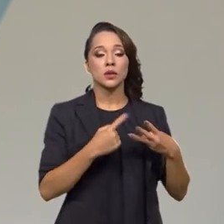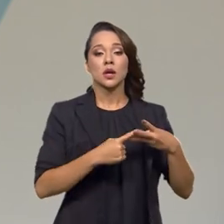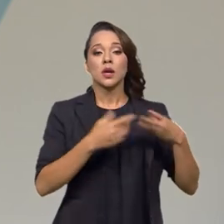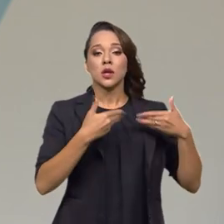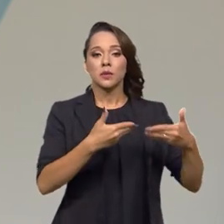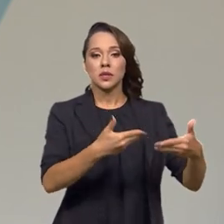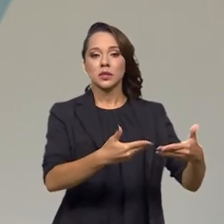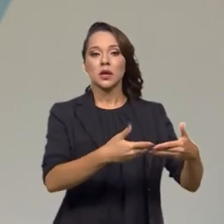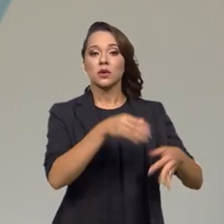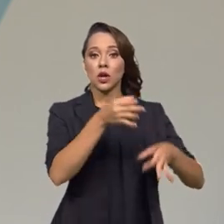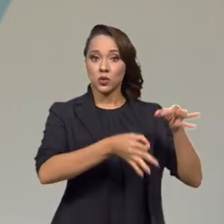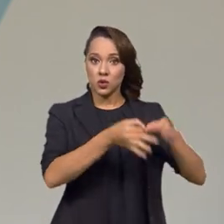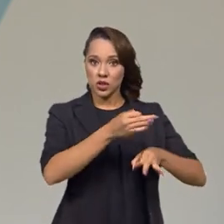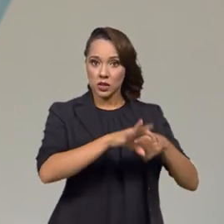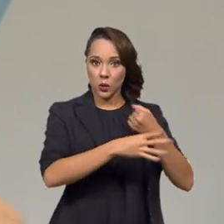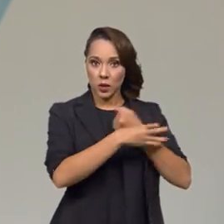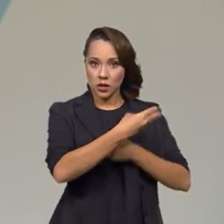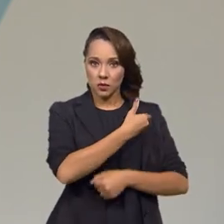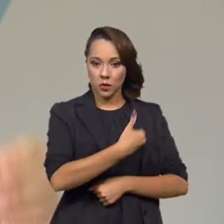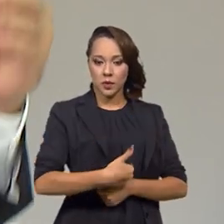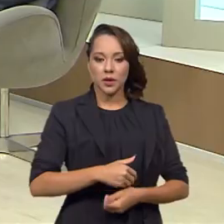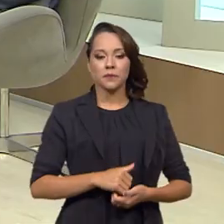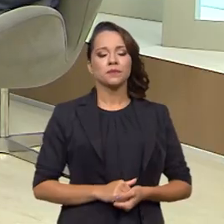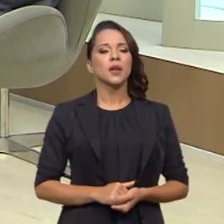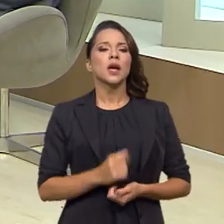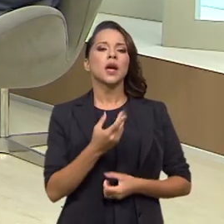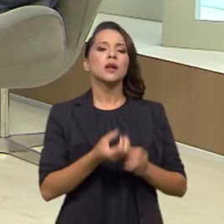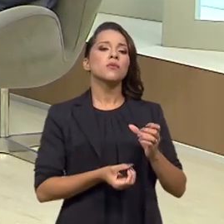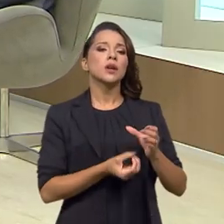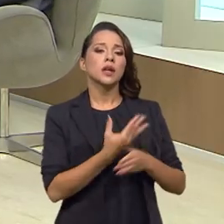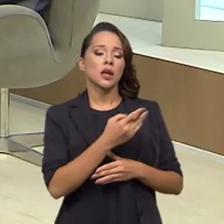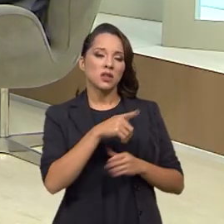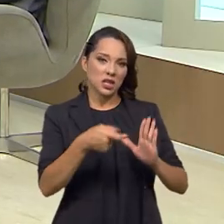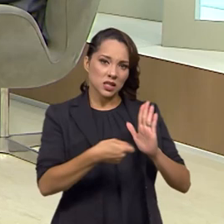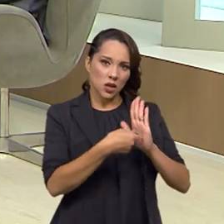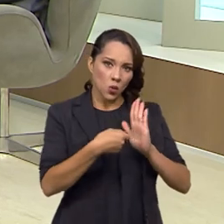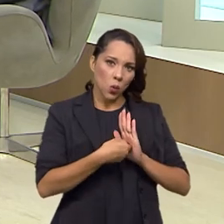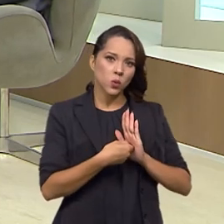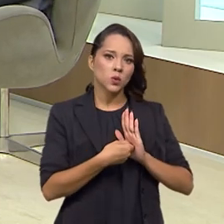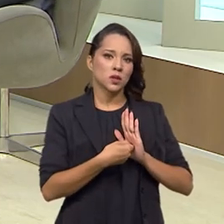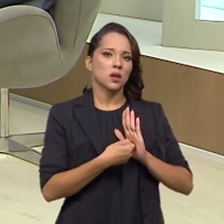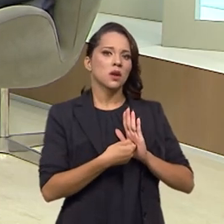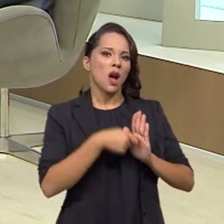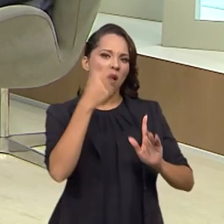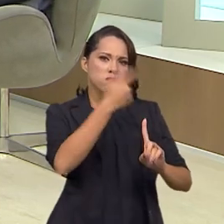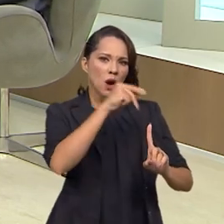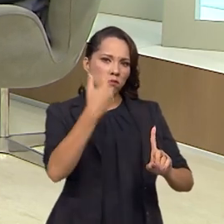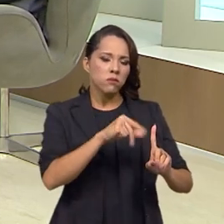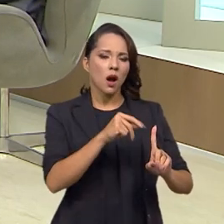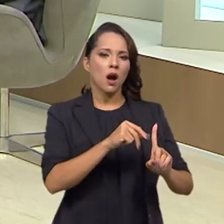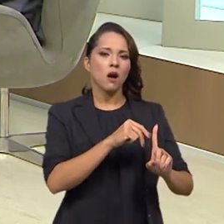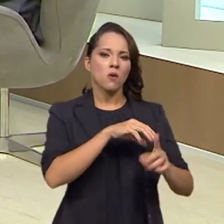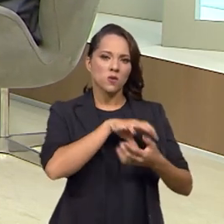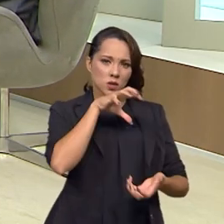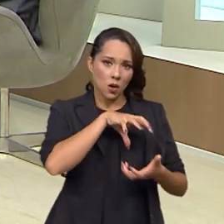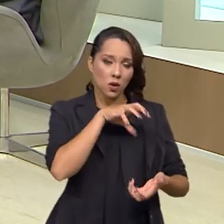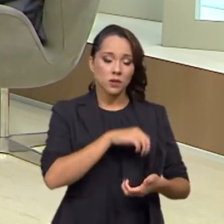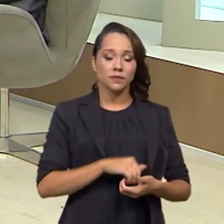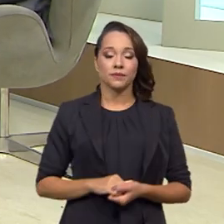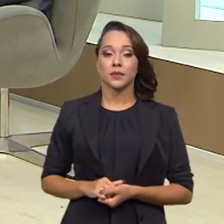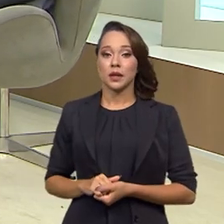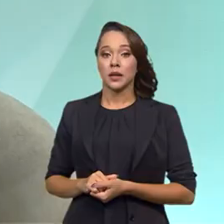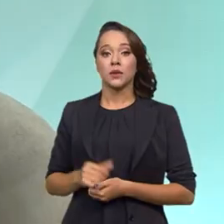Ministério da Justiça e Segurança Pública. Ele surgiu dessas denúncias em relação a maus-tratos com os idosos.